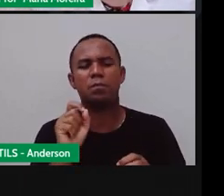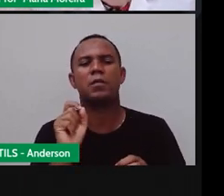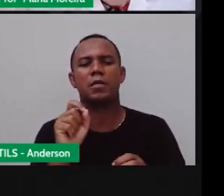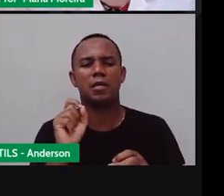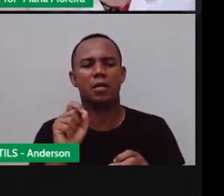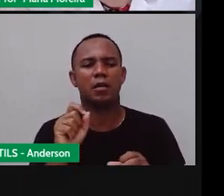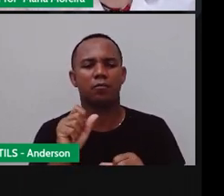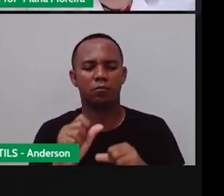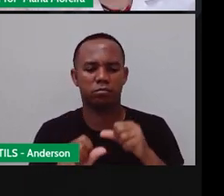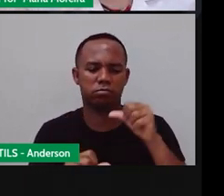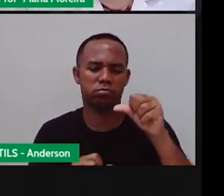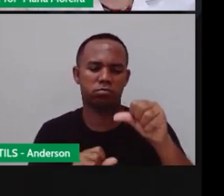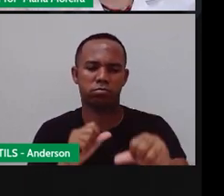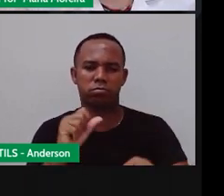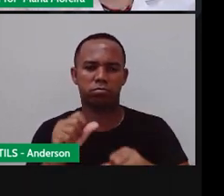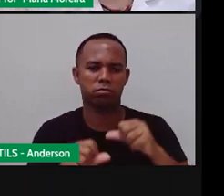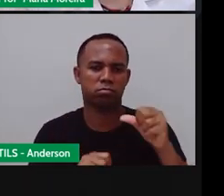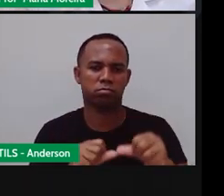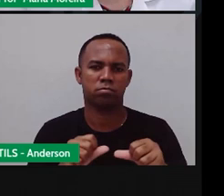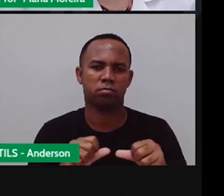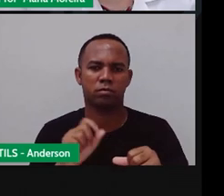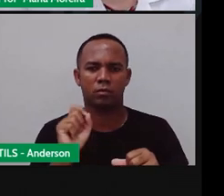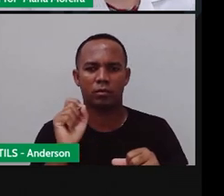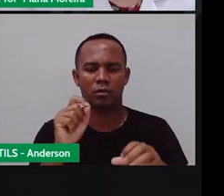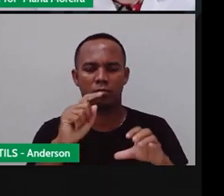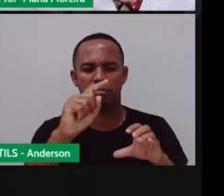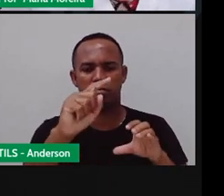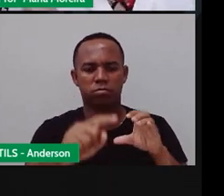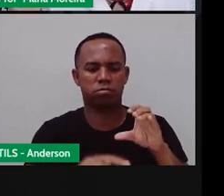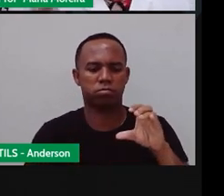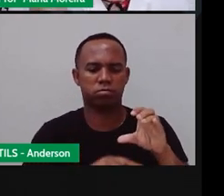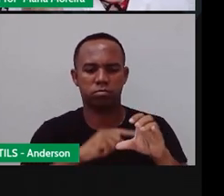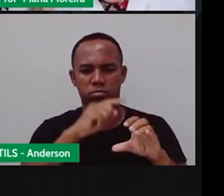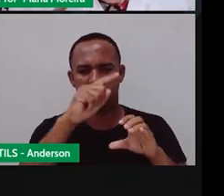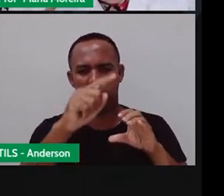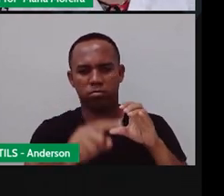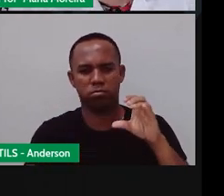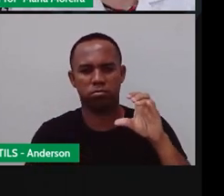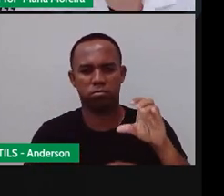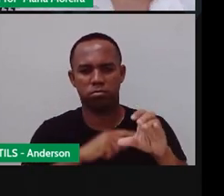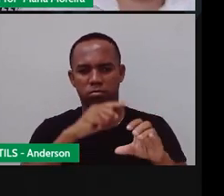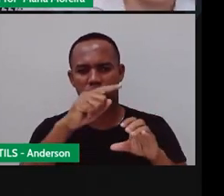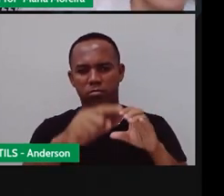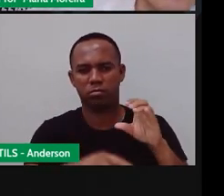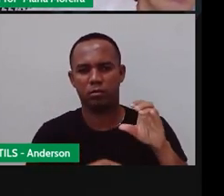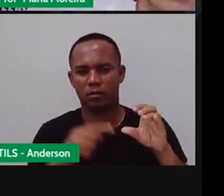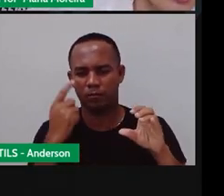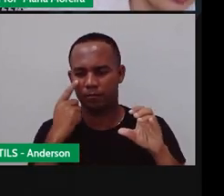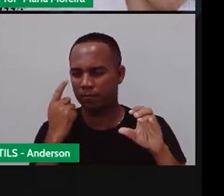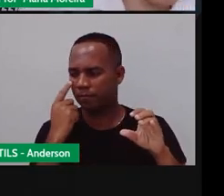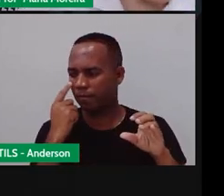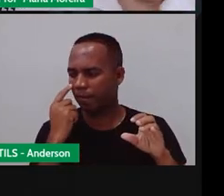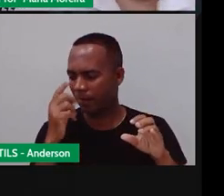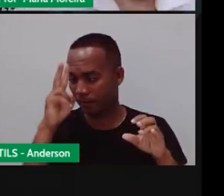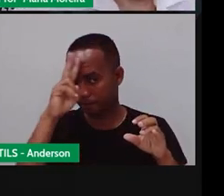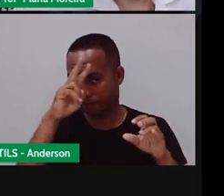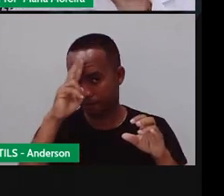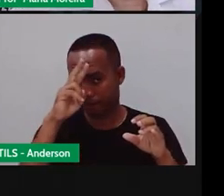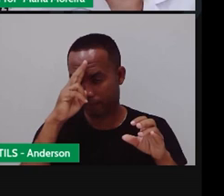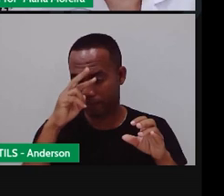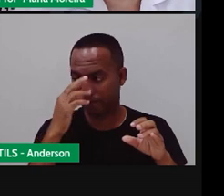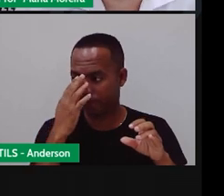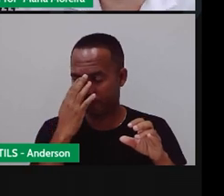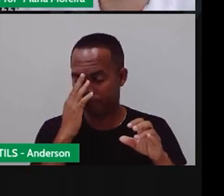Anderson? Falamos sobre os movimentos da Terra. E que a Terra, ela fazia o quê? Vou até pegar aqui para vocês lembrarem,